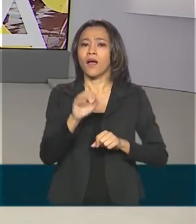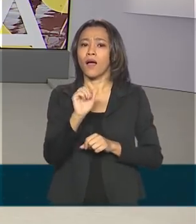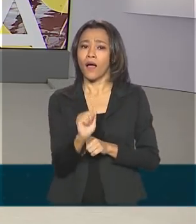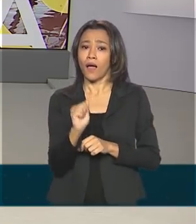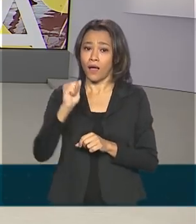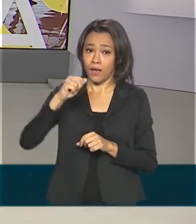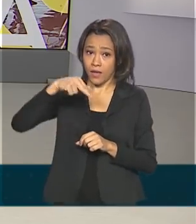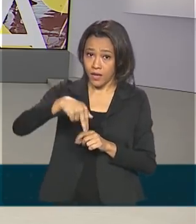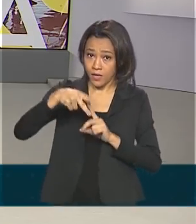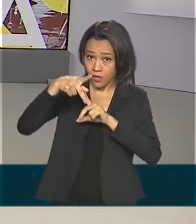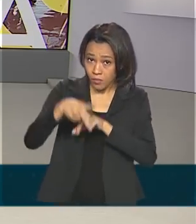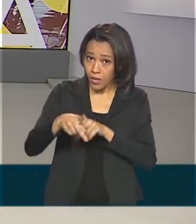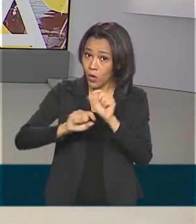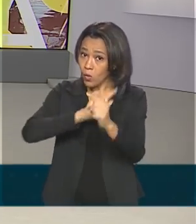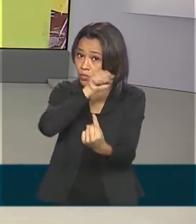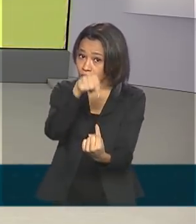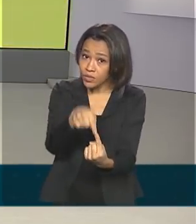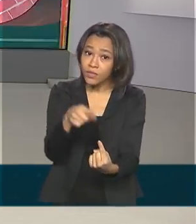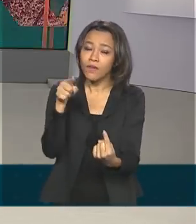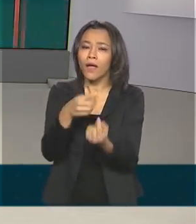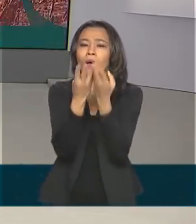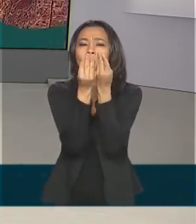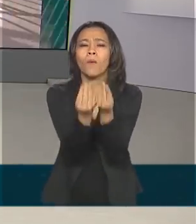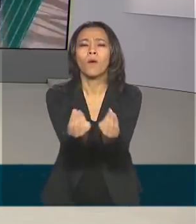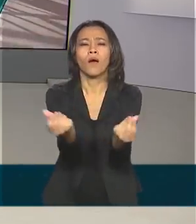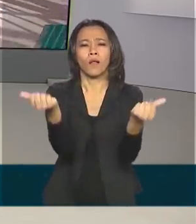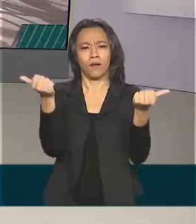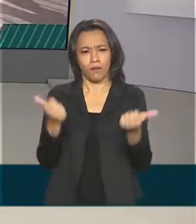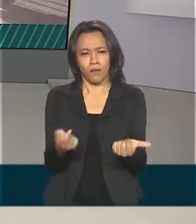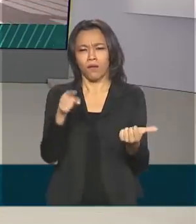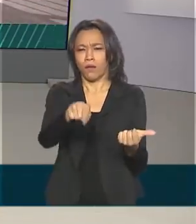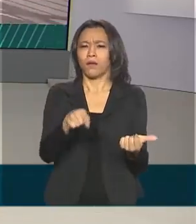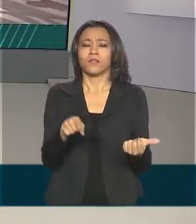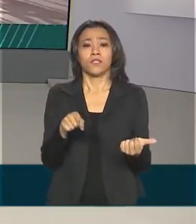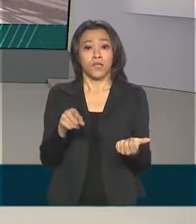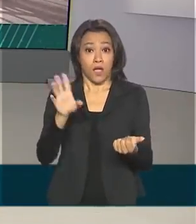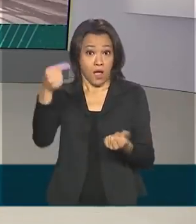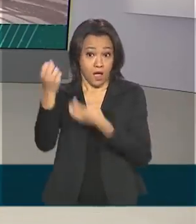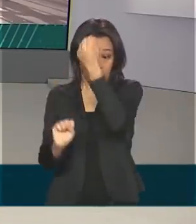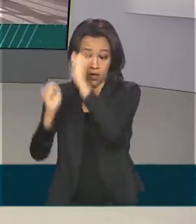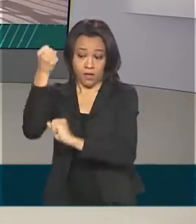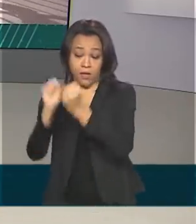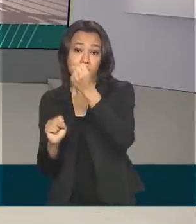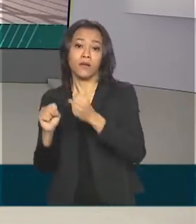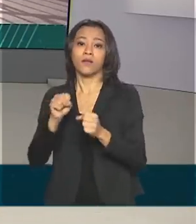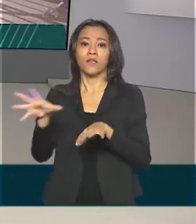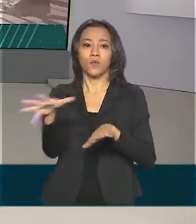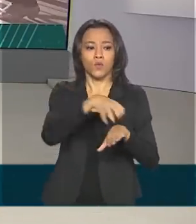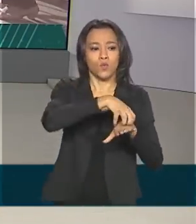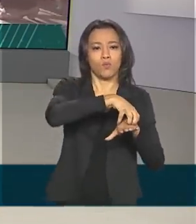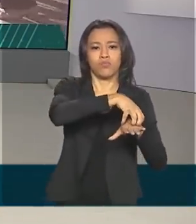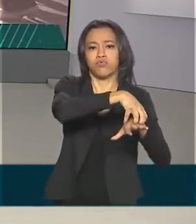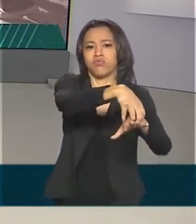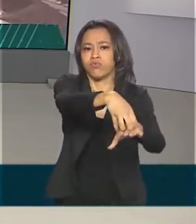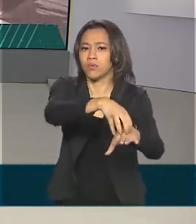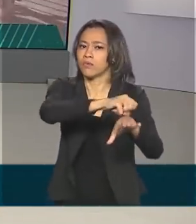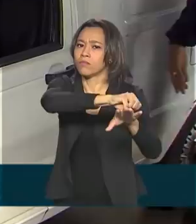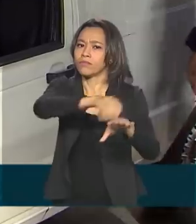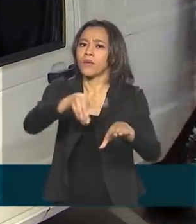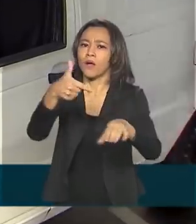mais eficiência e menos consumo. As distribuidoras e os postos ainda têm um prazo para escoar a gasolina antiga.